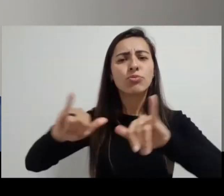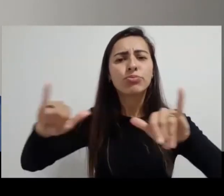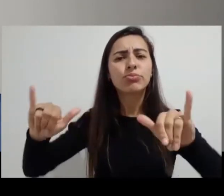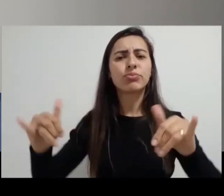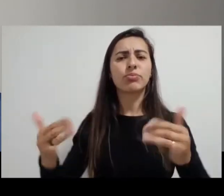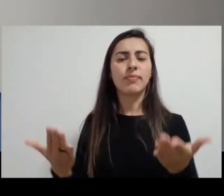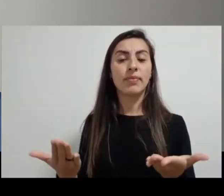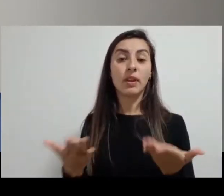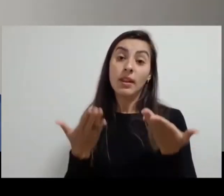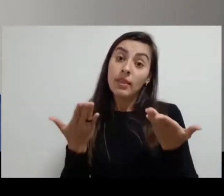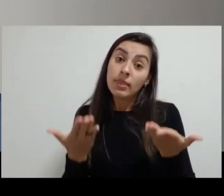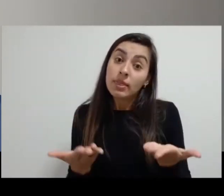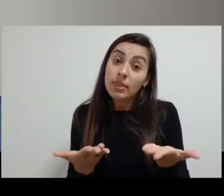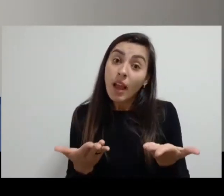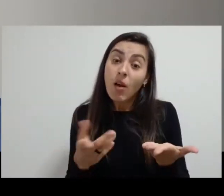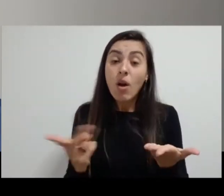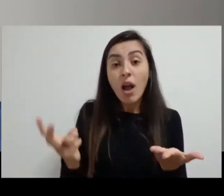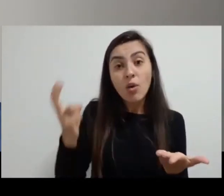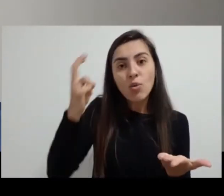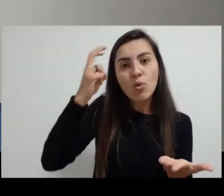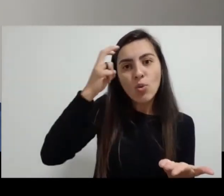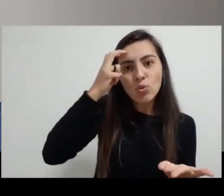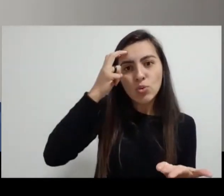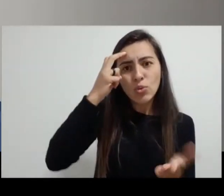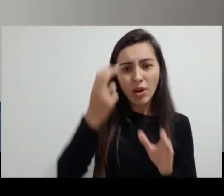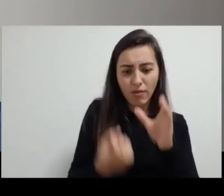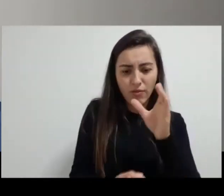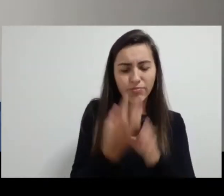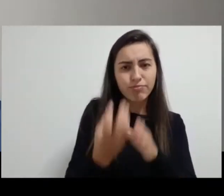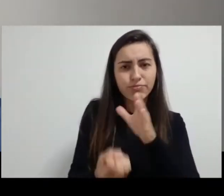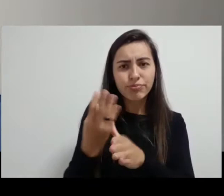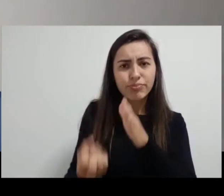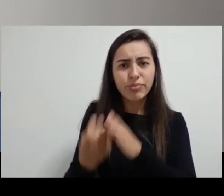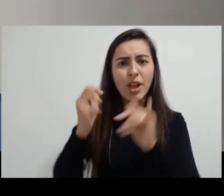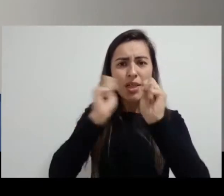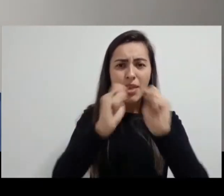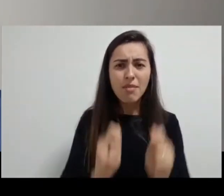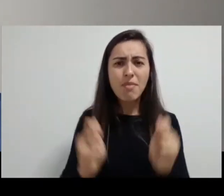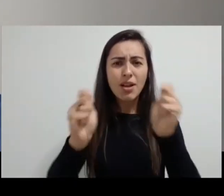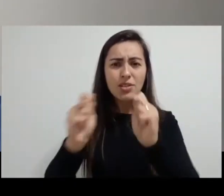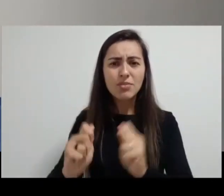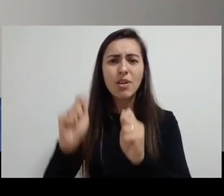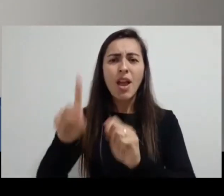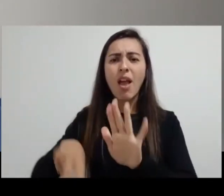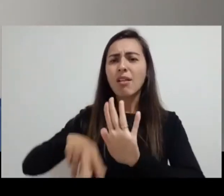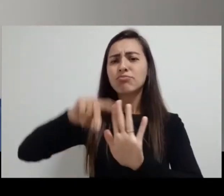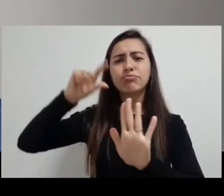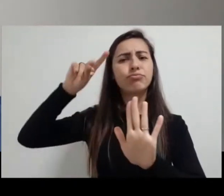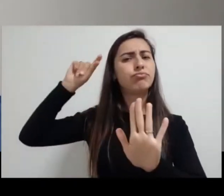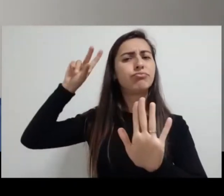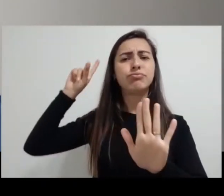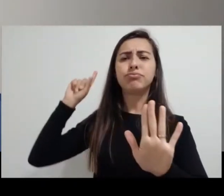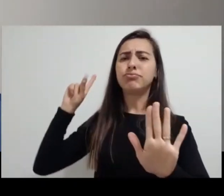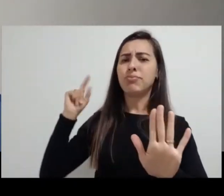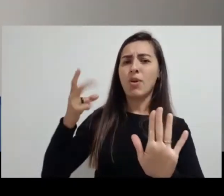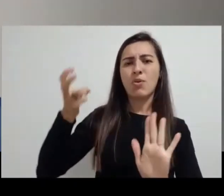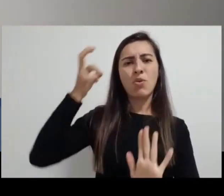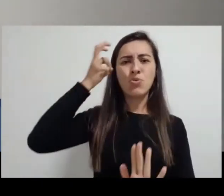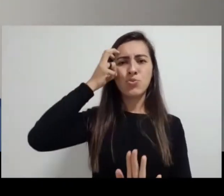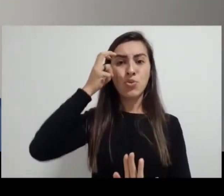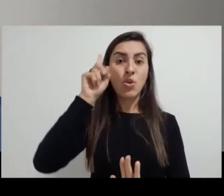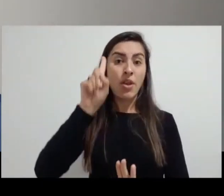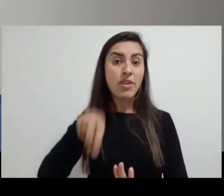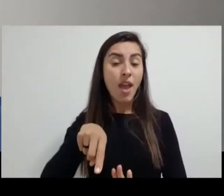Então esta prática da fabricação de imagens já é muito antiga e tem